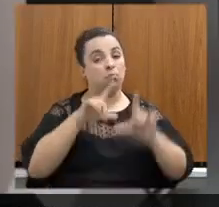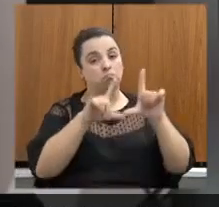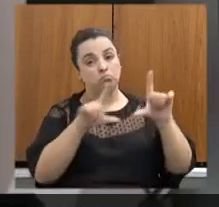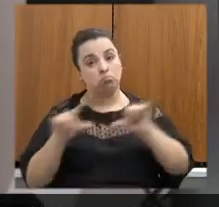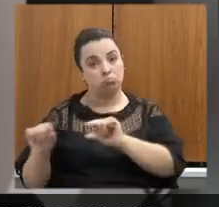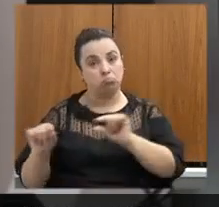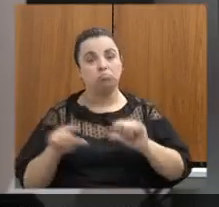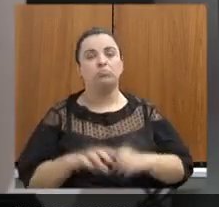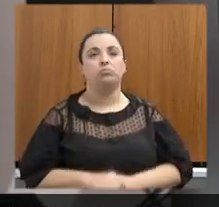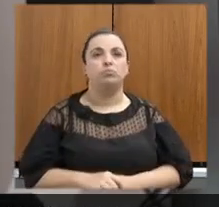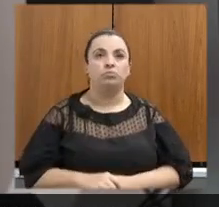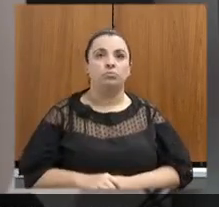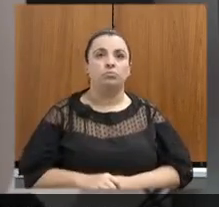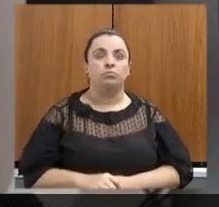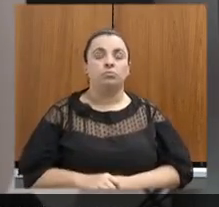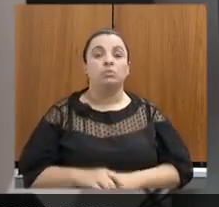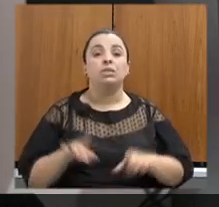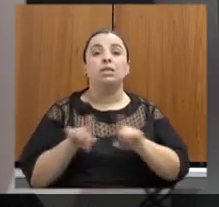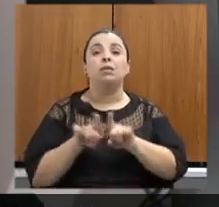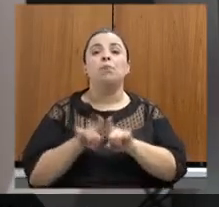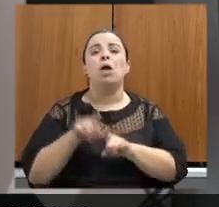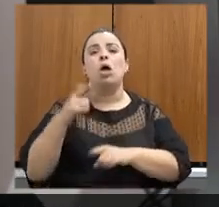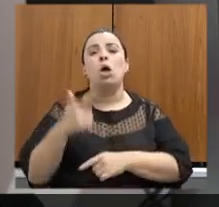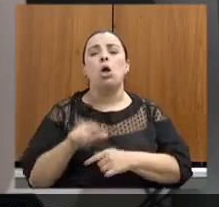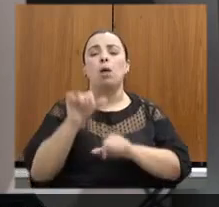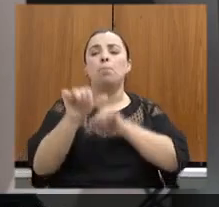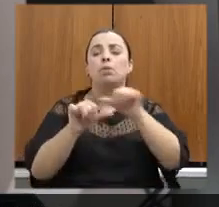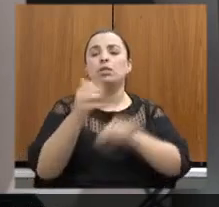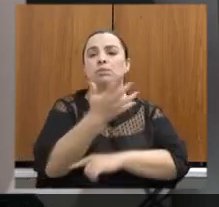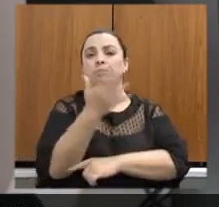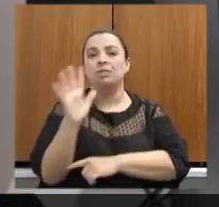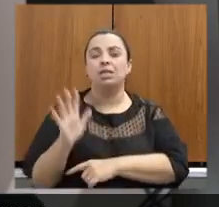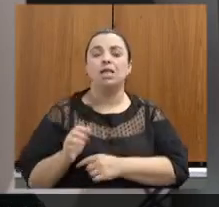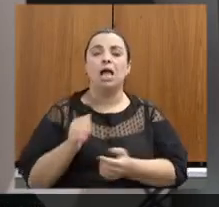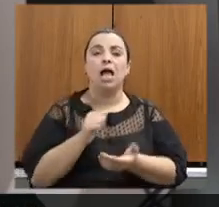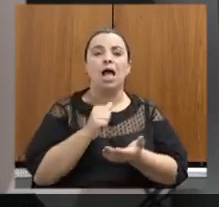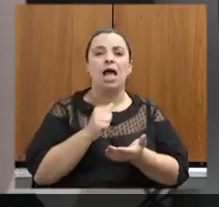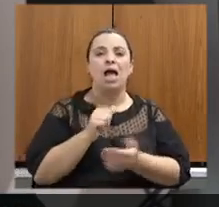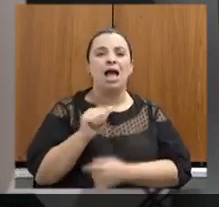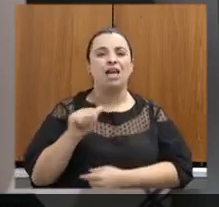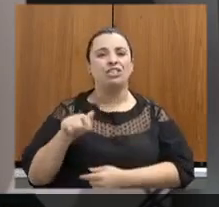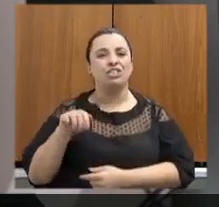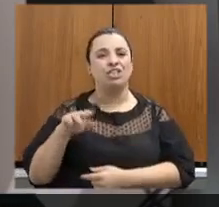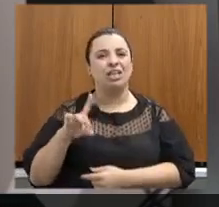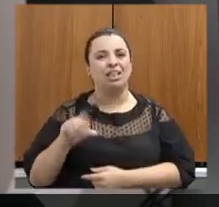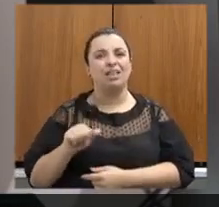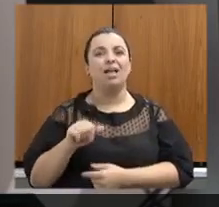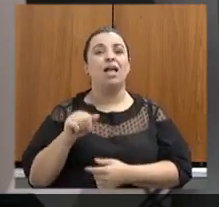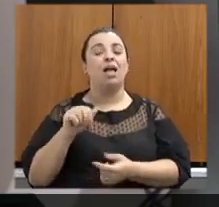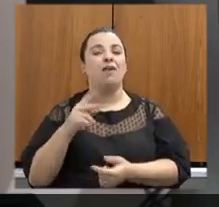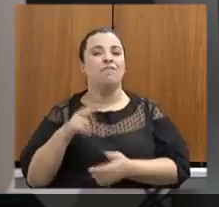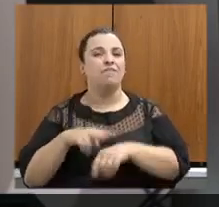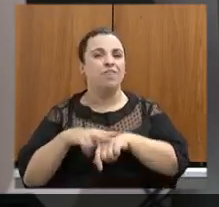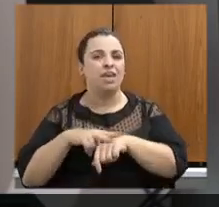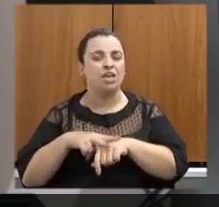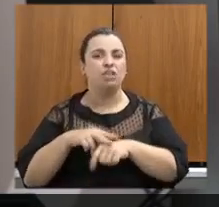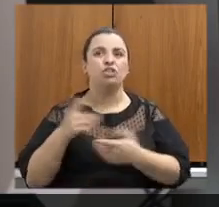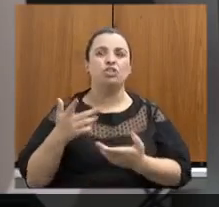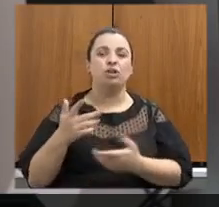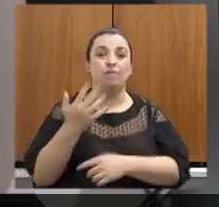Em relação à intervenção ambiental, agenda verde, agenda florestal, também uma redução muito expressiva,